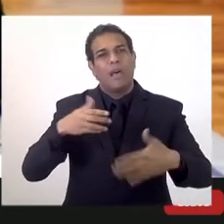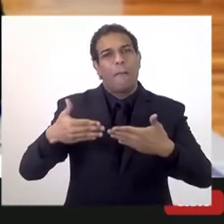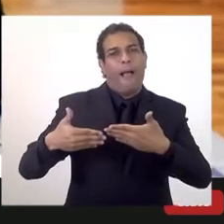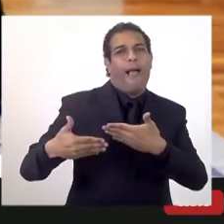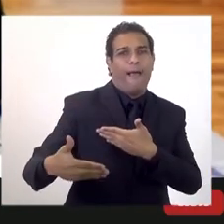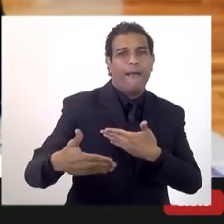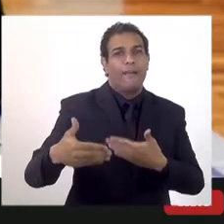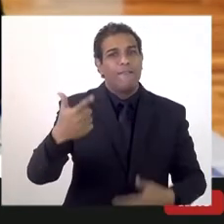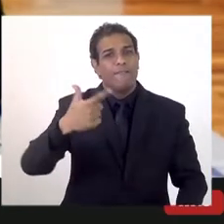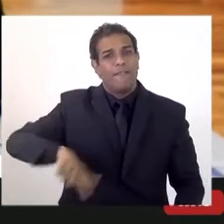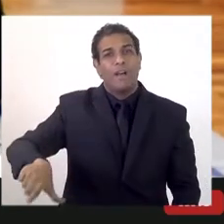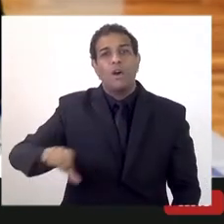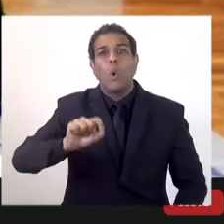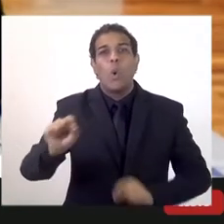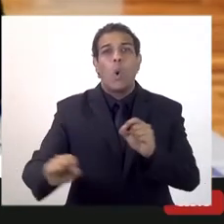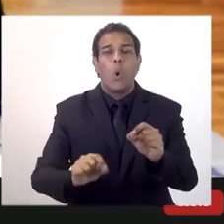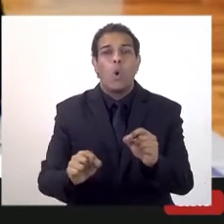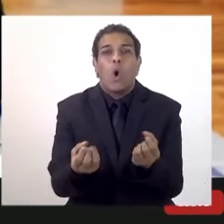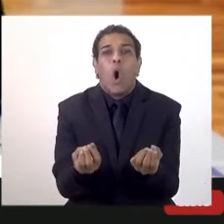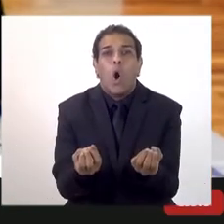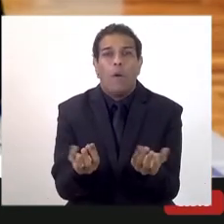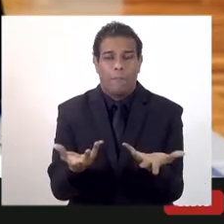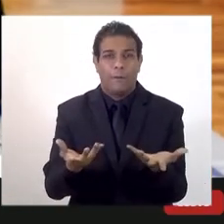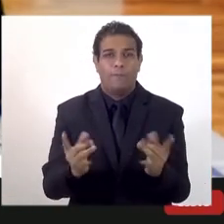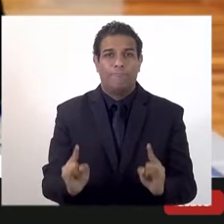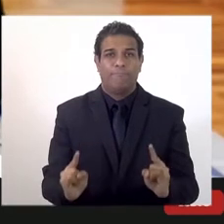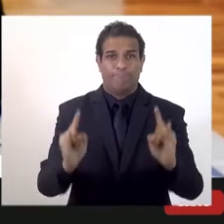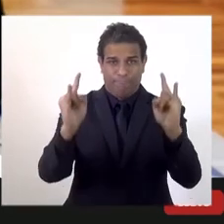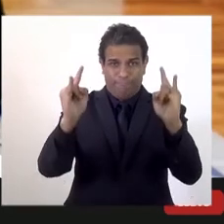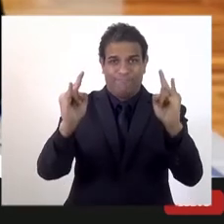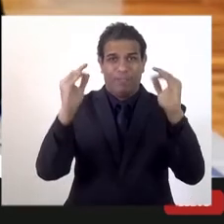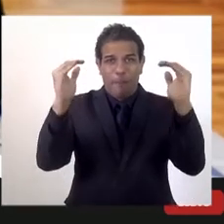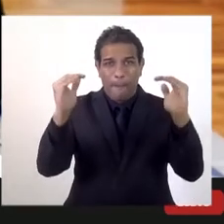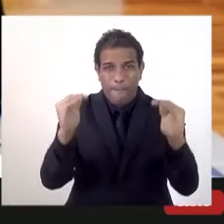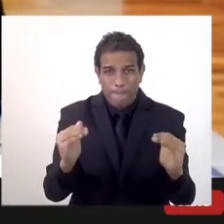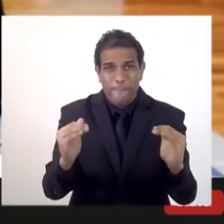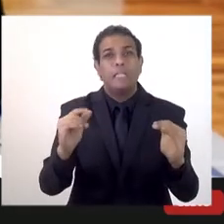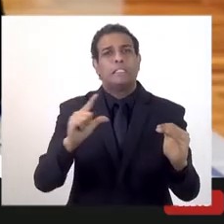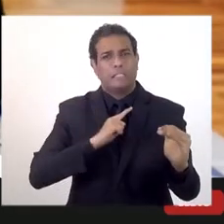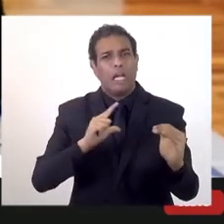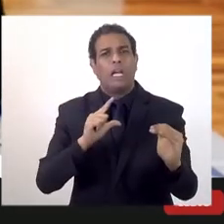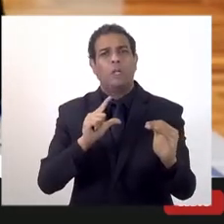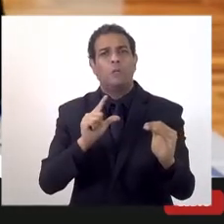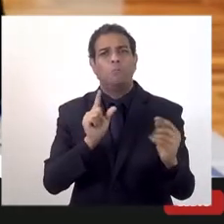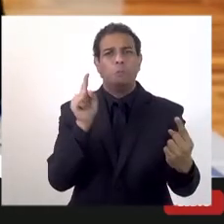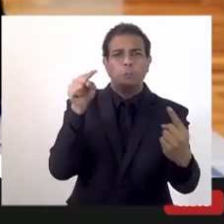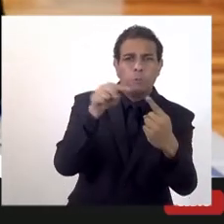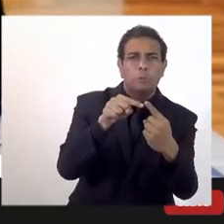Hoje, tem luxo, mas tem muita funcionalidade,